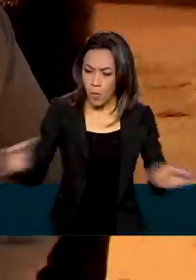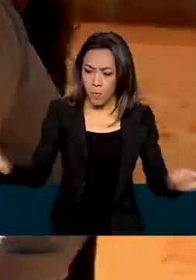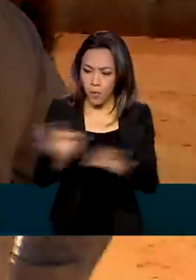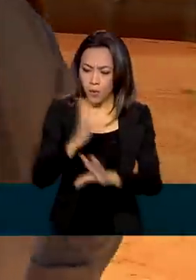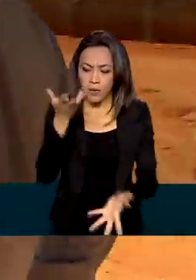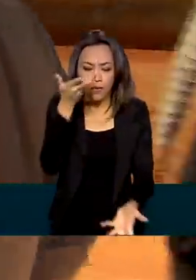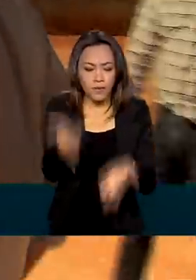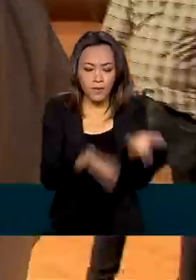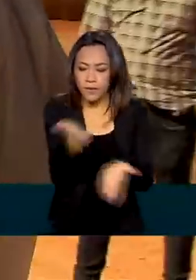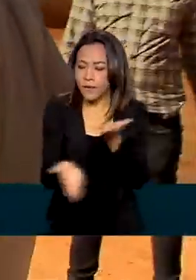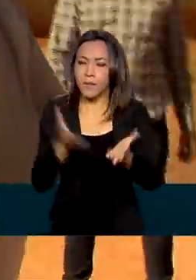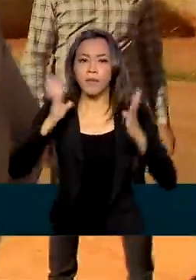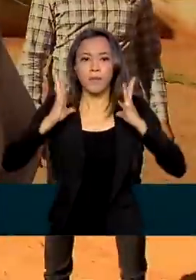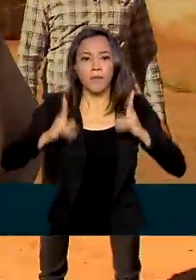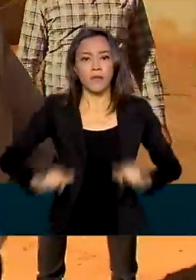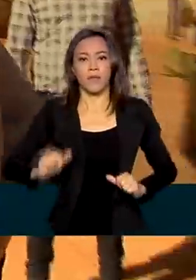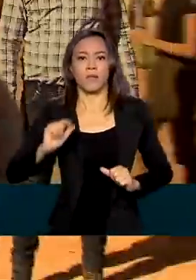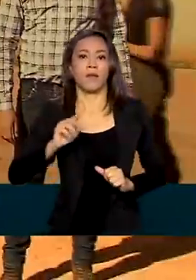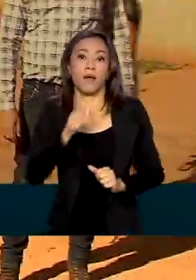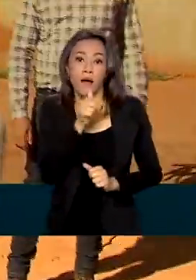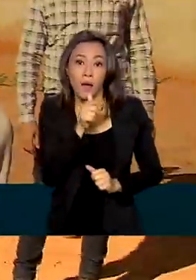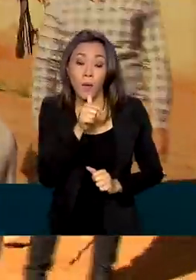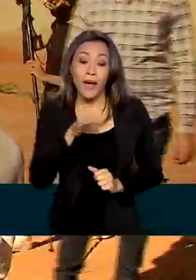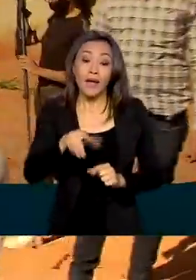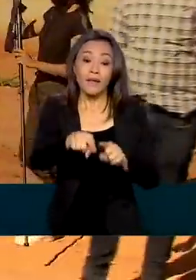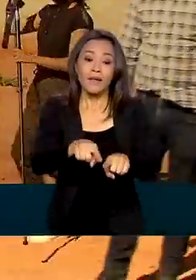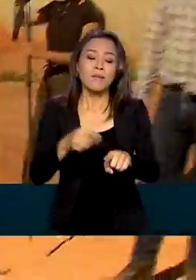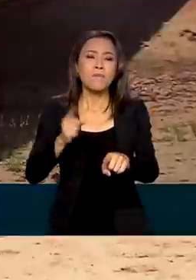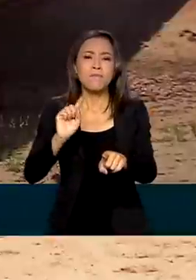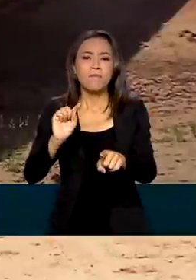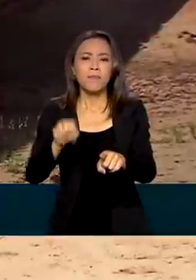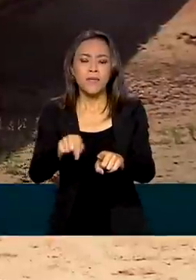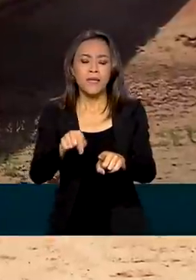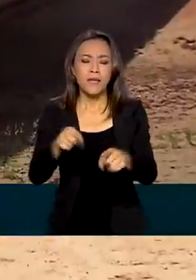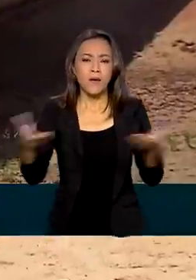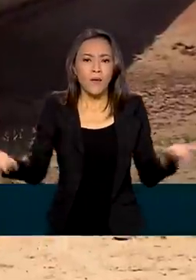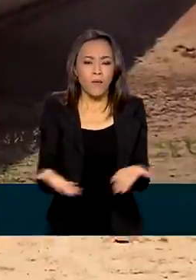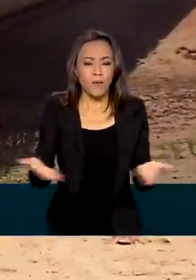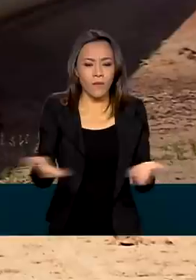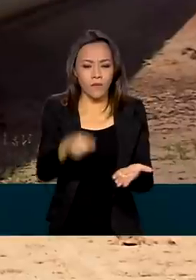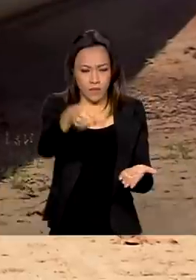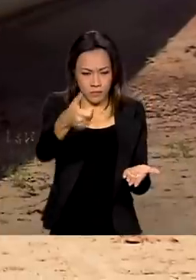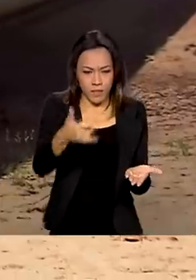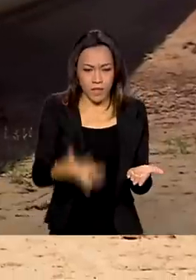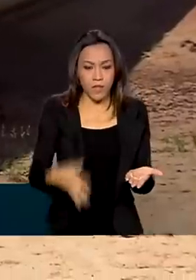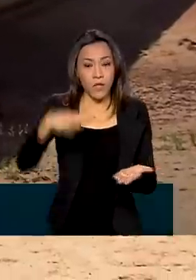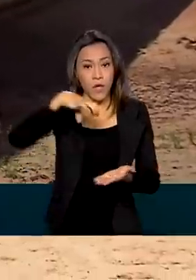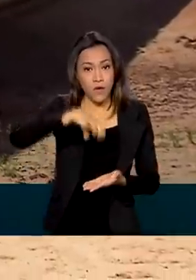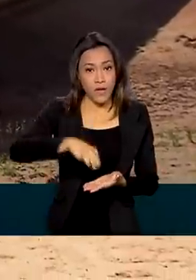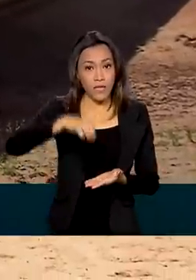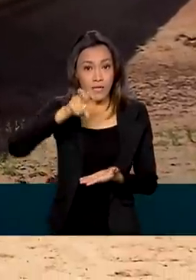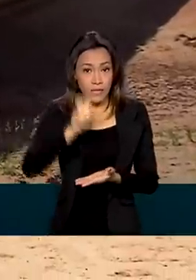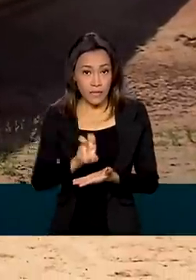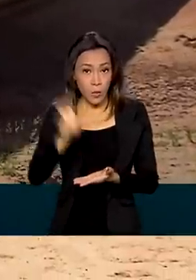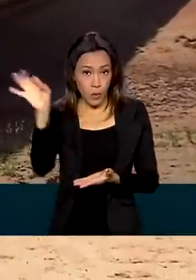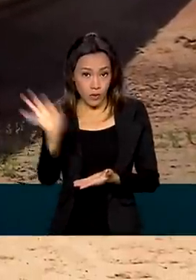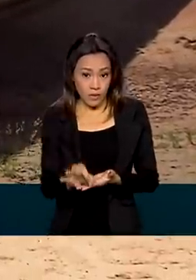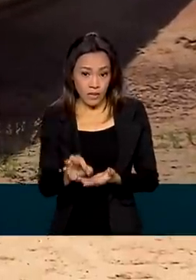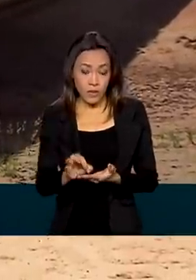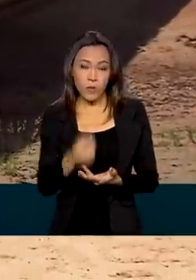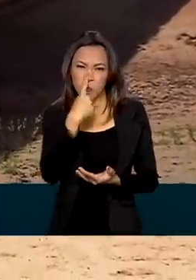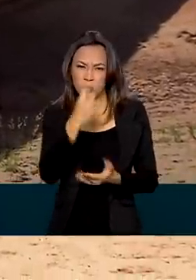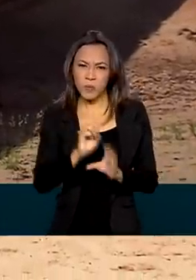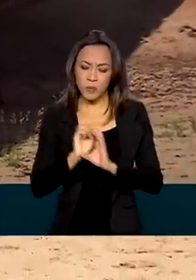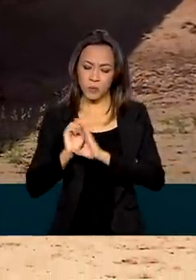capaz de tratar 1.300 litros de água por segundo. Atualmente, 95% do esgoto é jogado